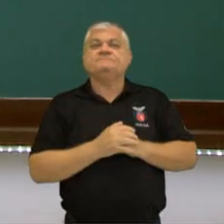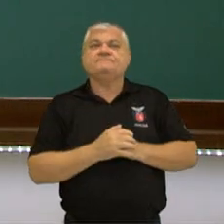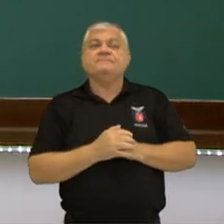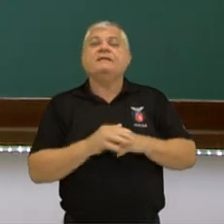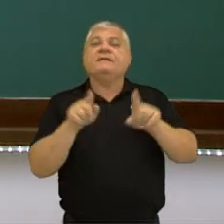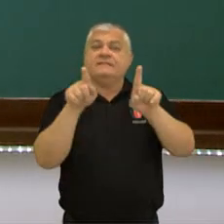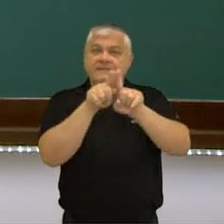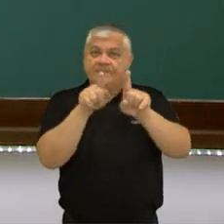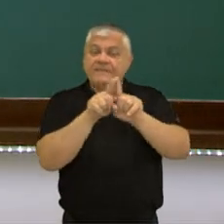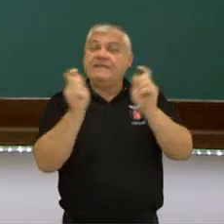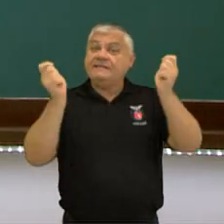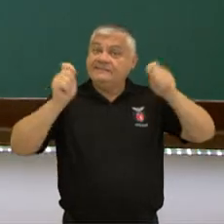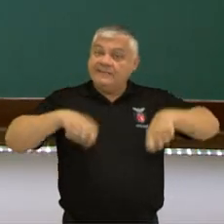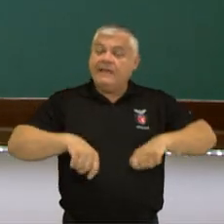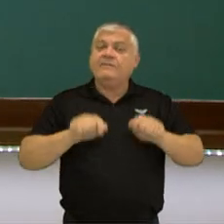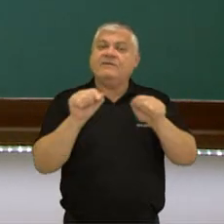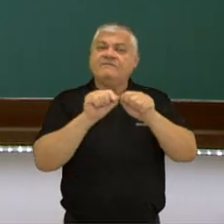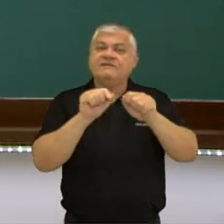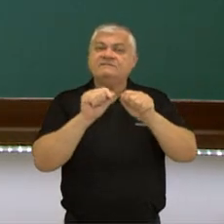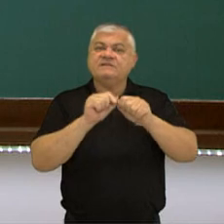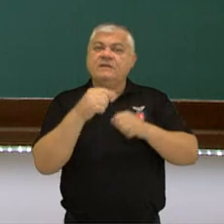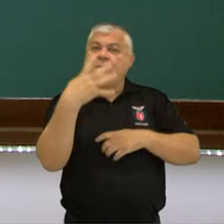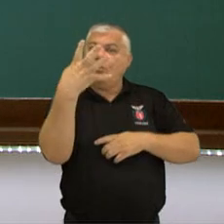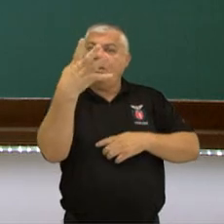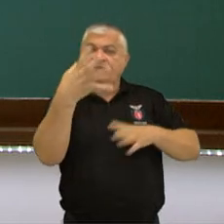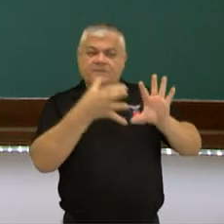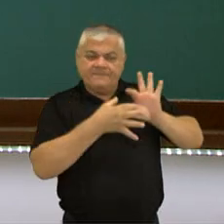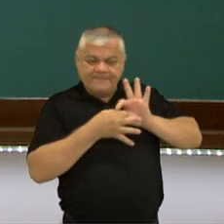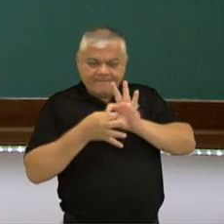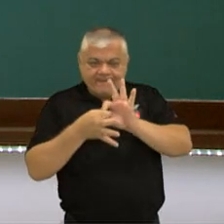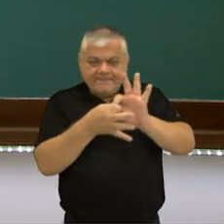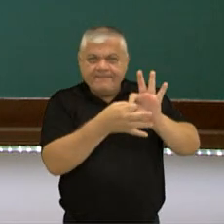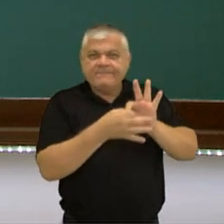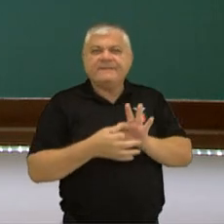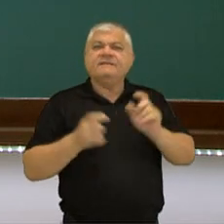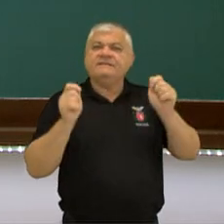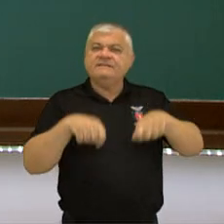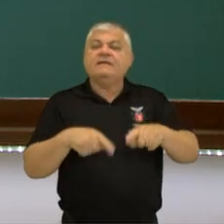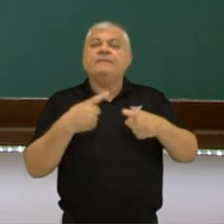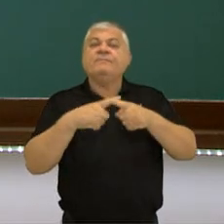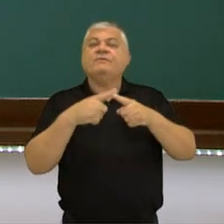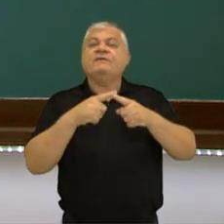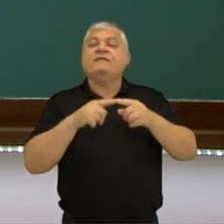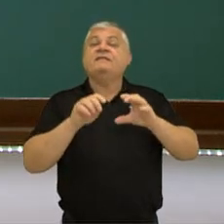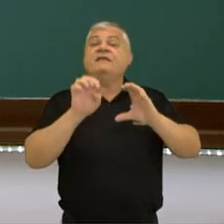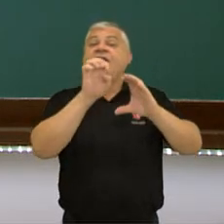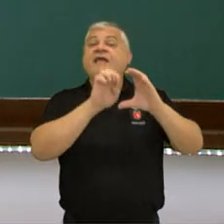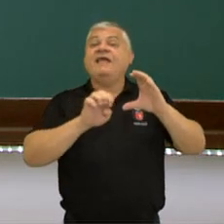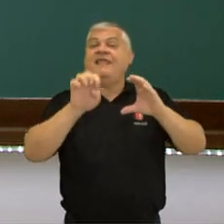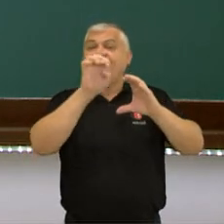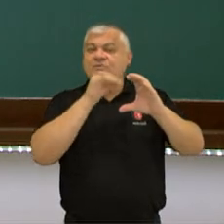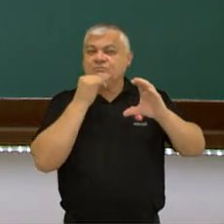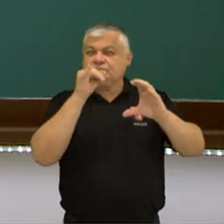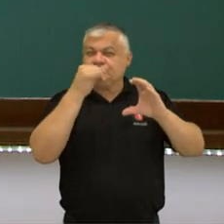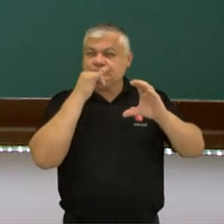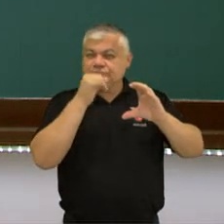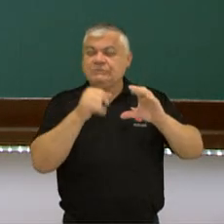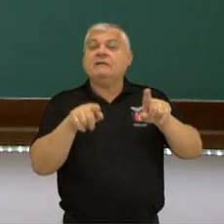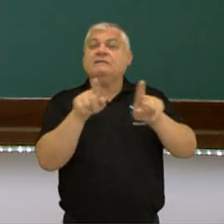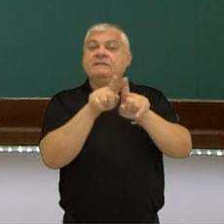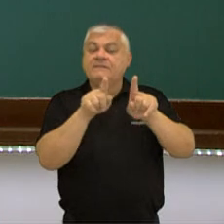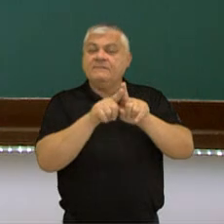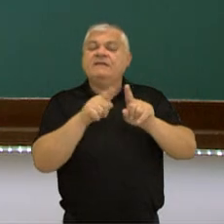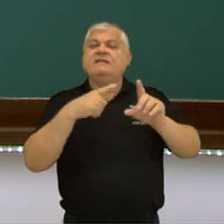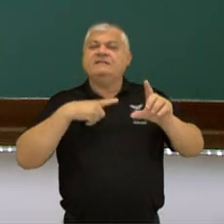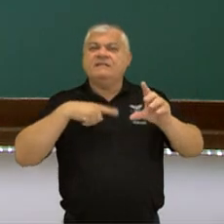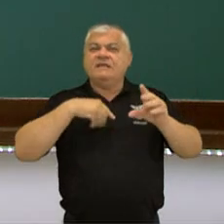E ainda, ele pode fazer 4 ligações. Isso tudo por conta dos 4 elétrons na camada de valência. E ainda, ele forma moléculas